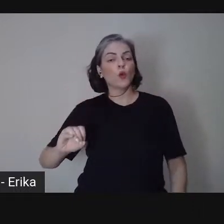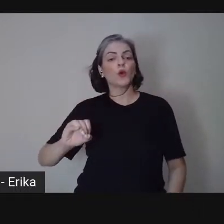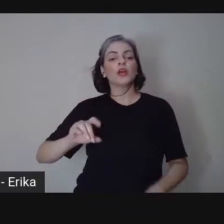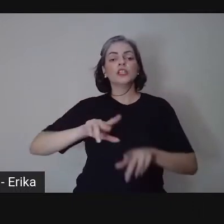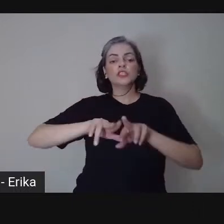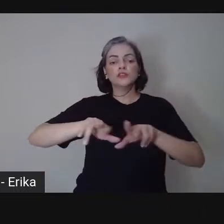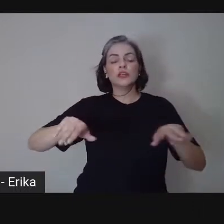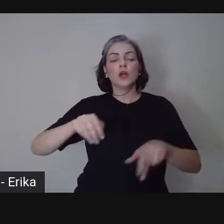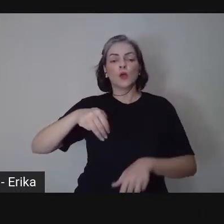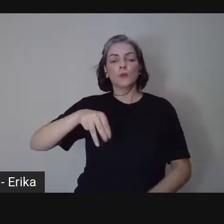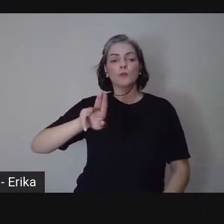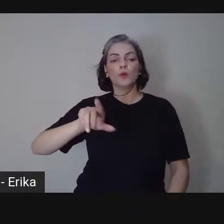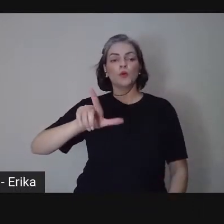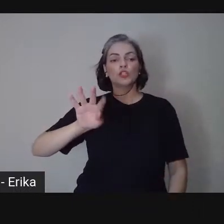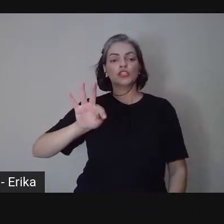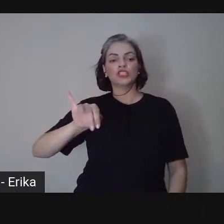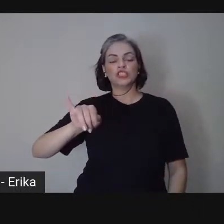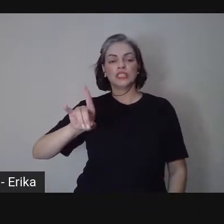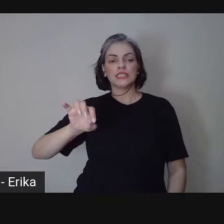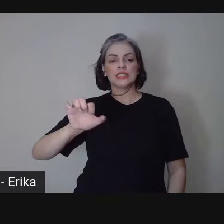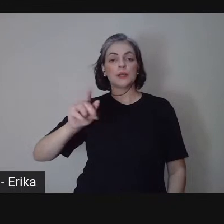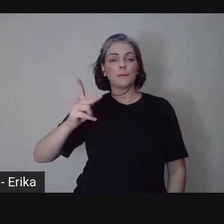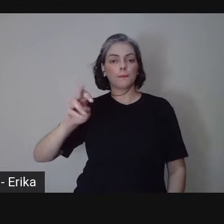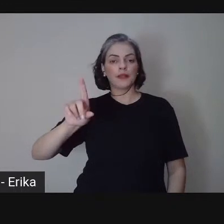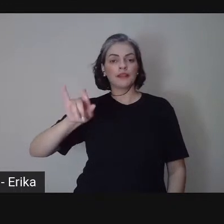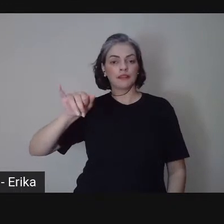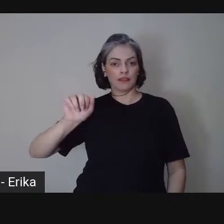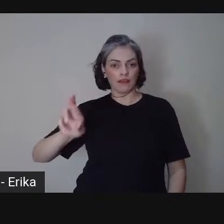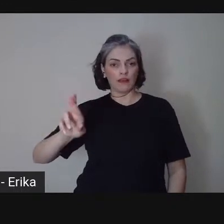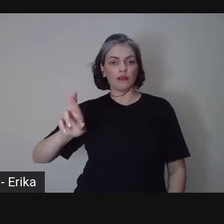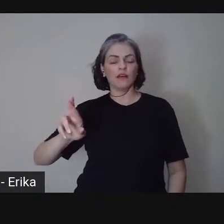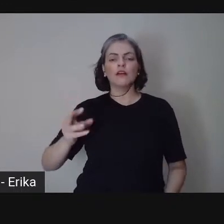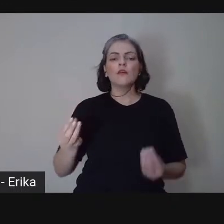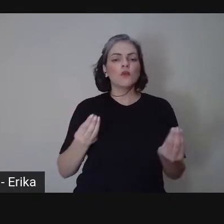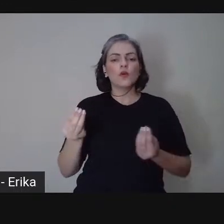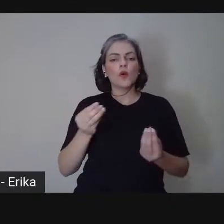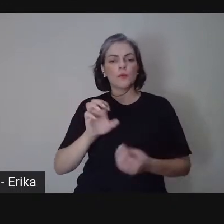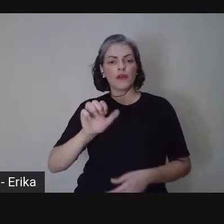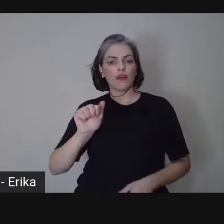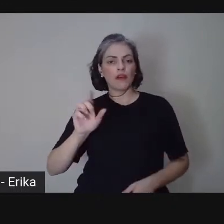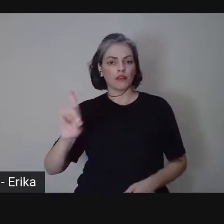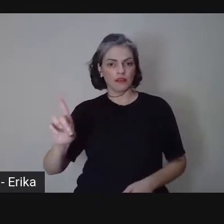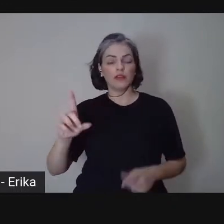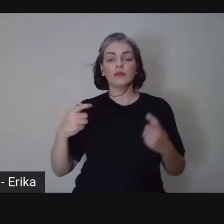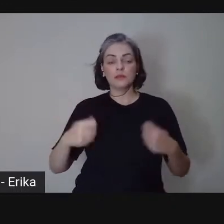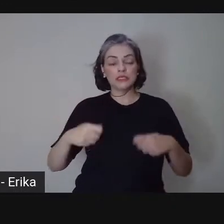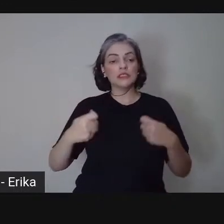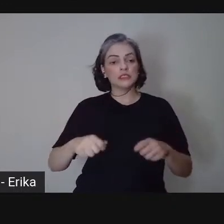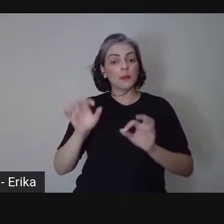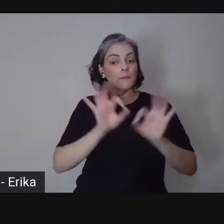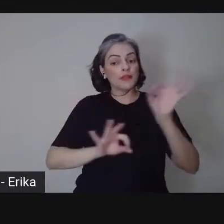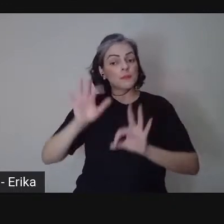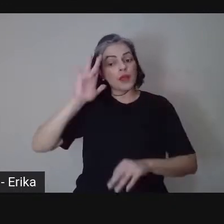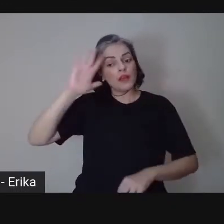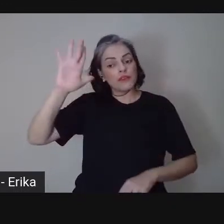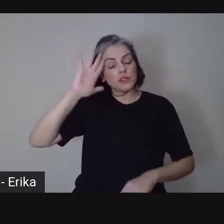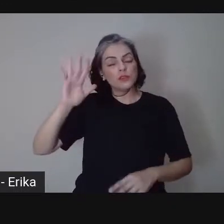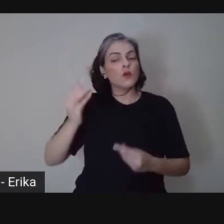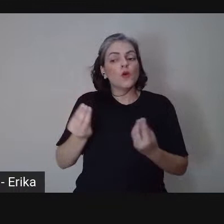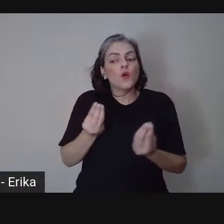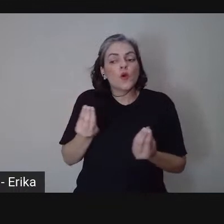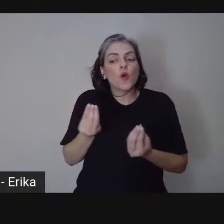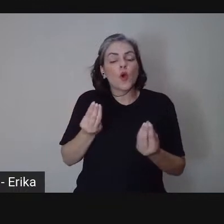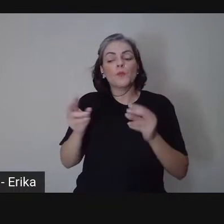Para se fazer a EAD é necessário um planejamento reflexivo, onde, desde o construir de